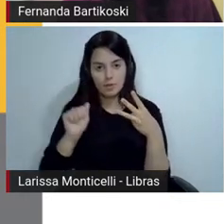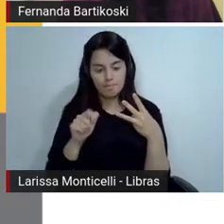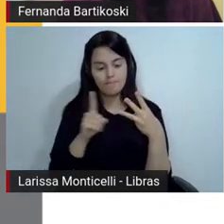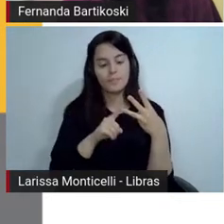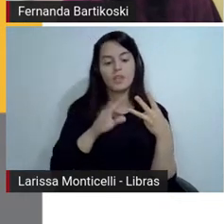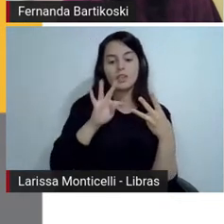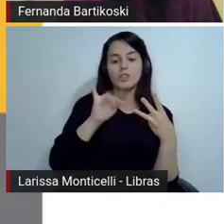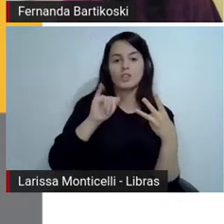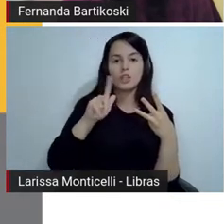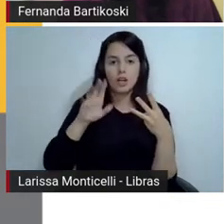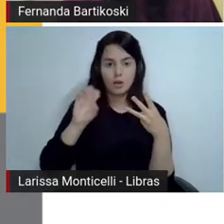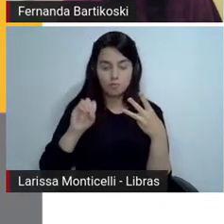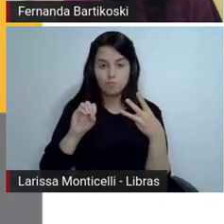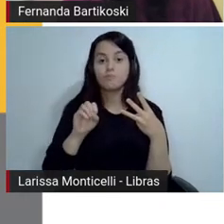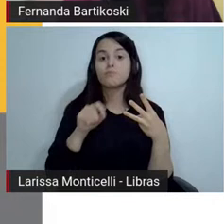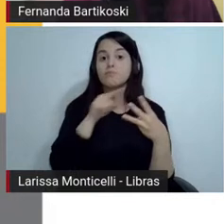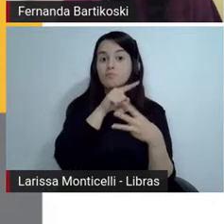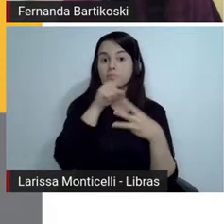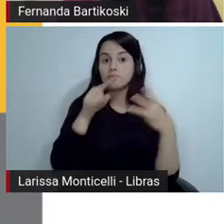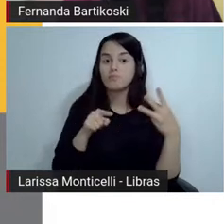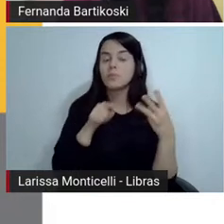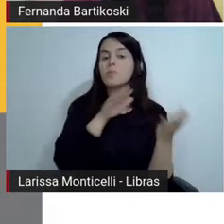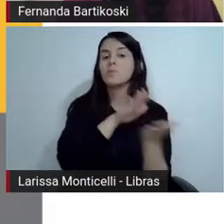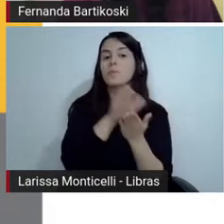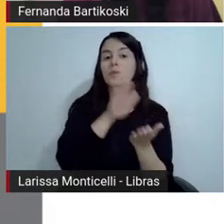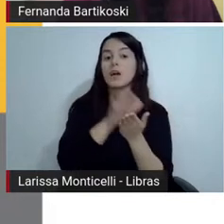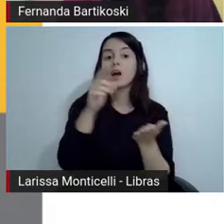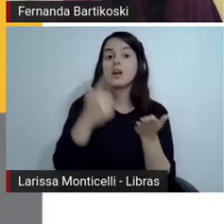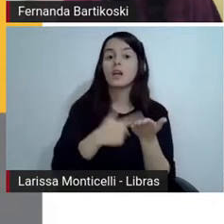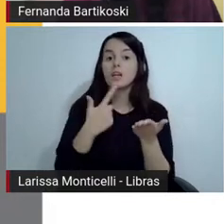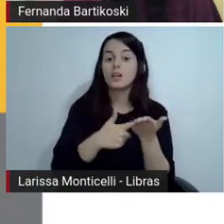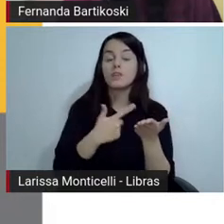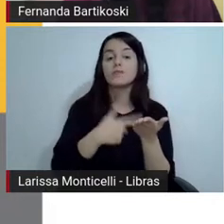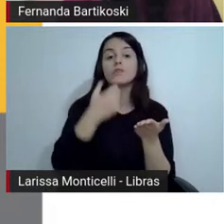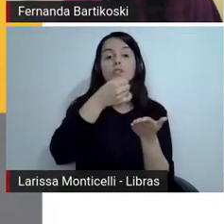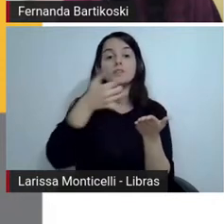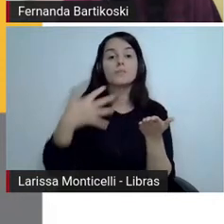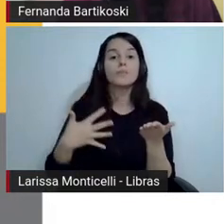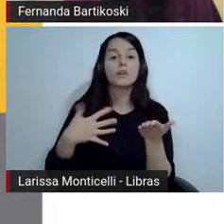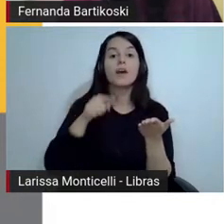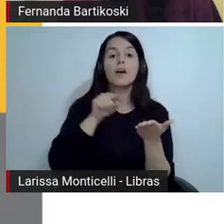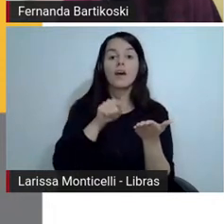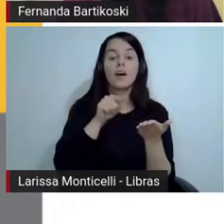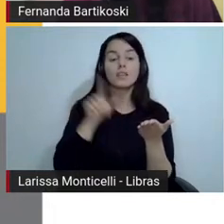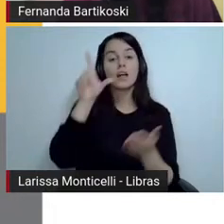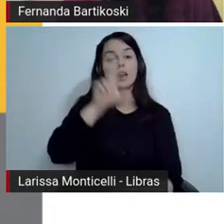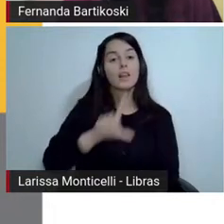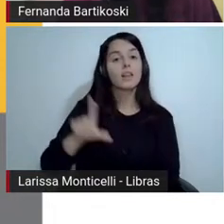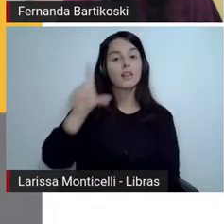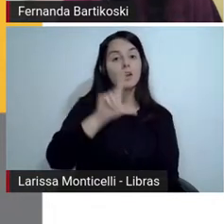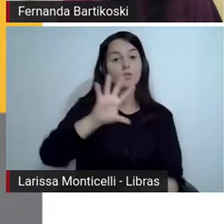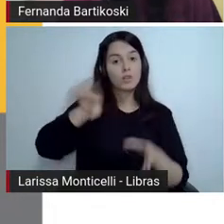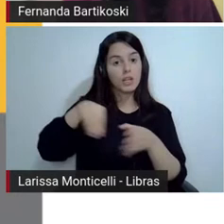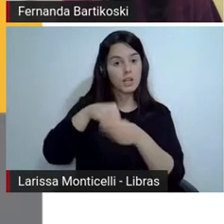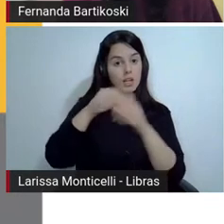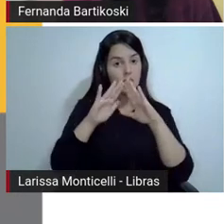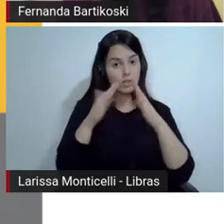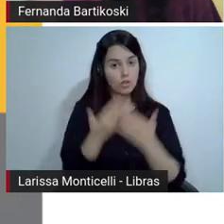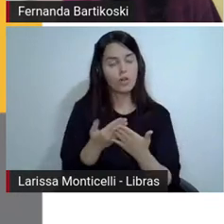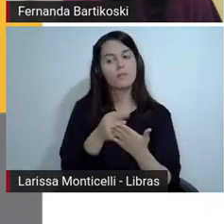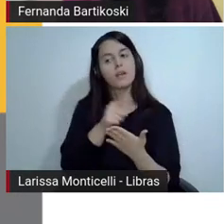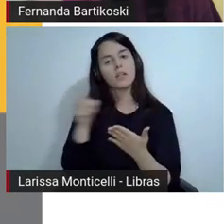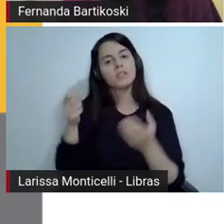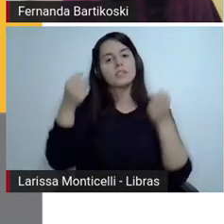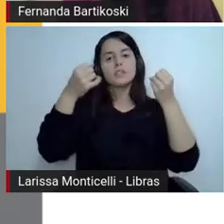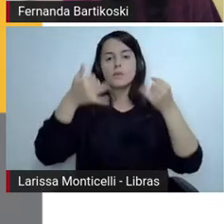livro que se chama Literatura na Escola, né? Em que eles fundamentam um pouco dessa questão, né? Sobre